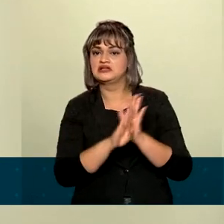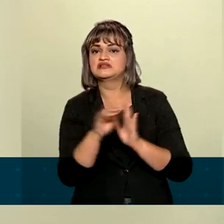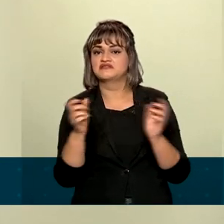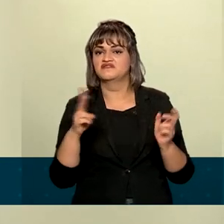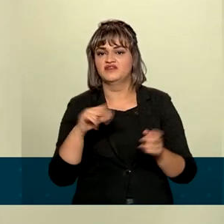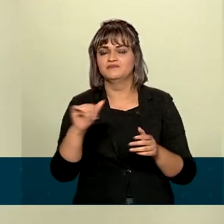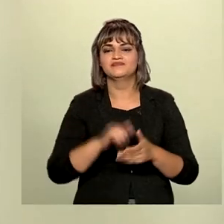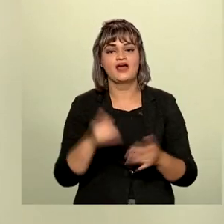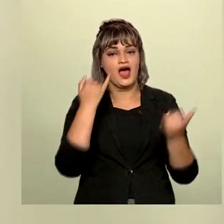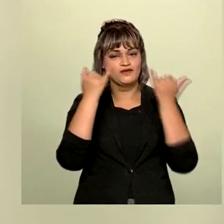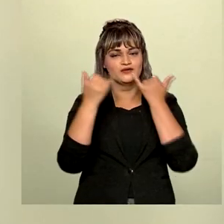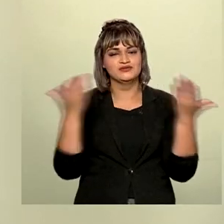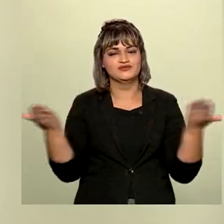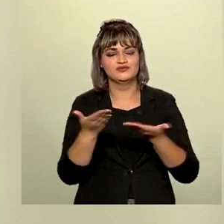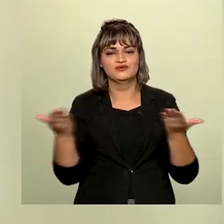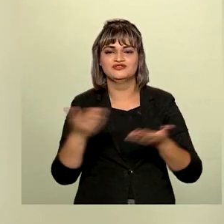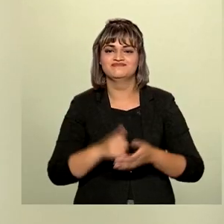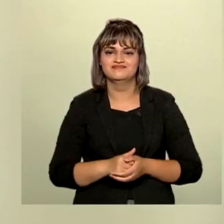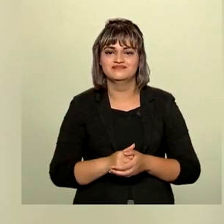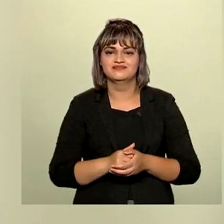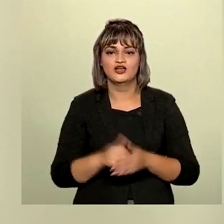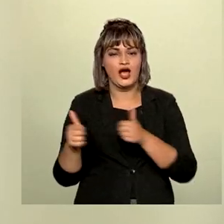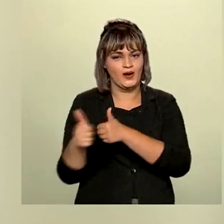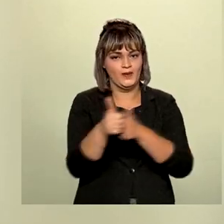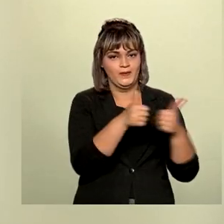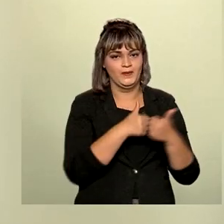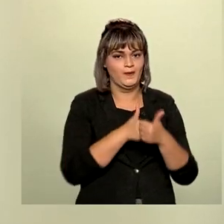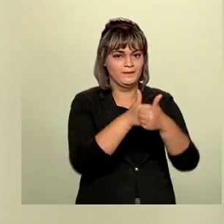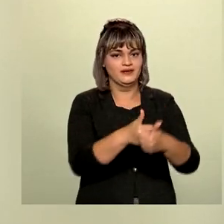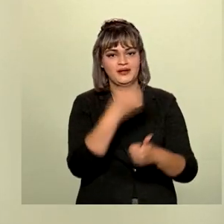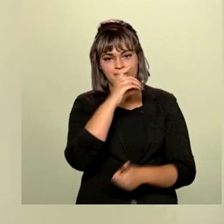Essa é a informação que nós tínhamos para você hoje. Continue conosco e tenha um ótimo dia. Obrigado.